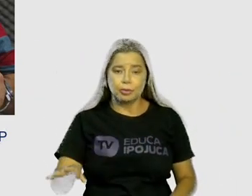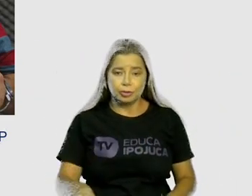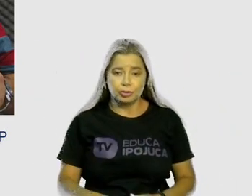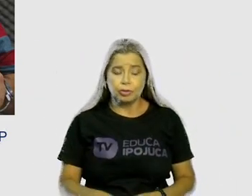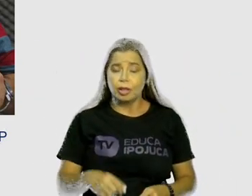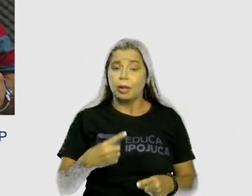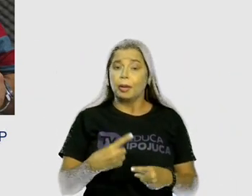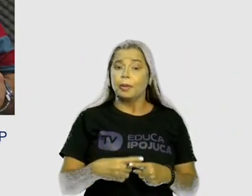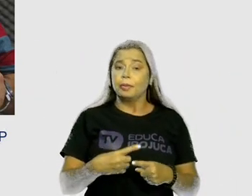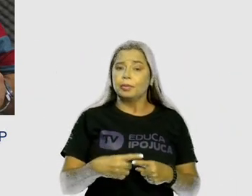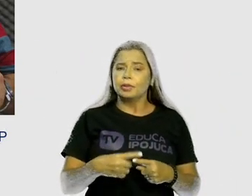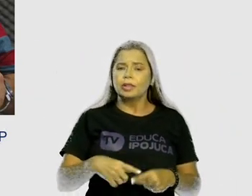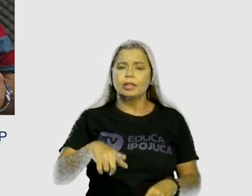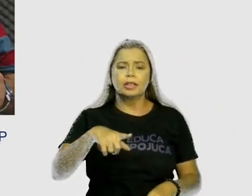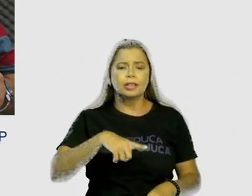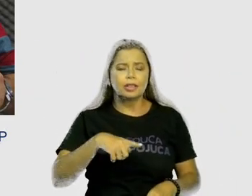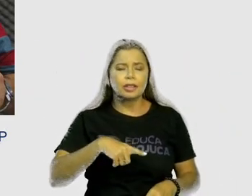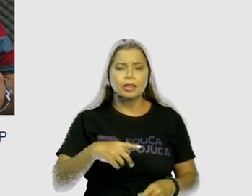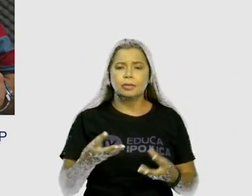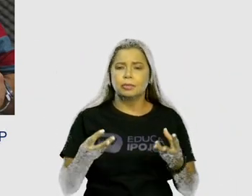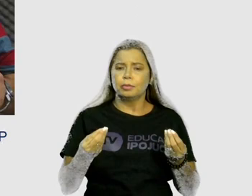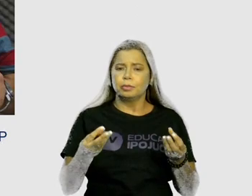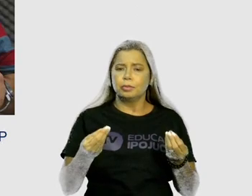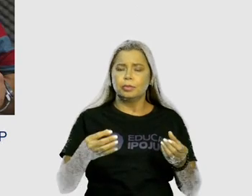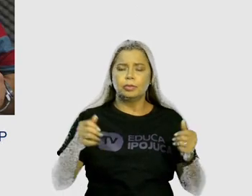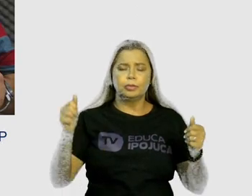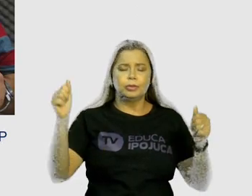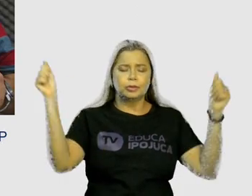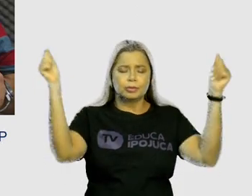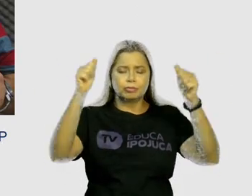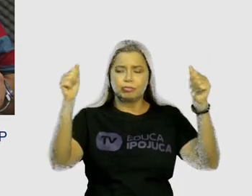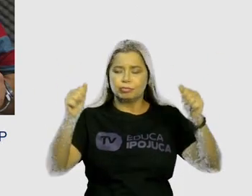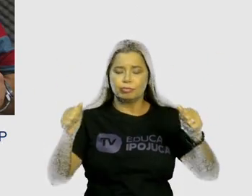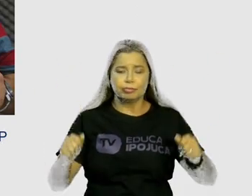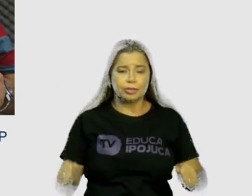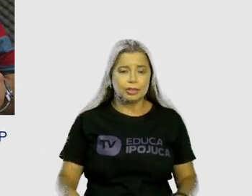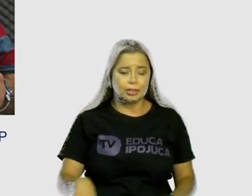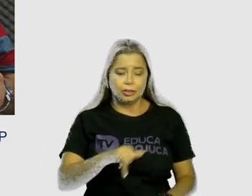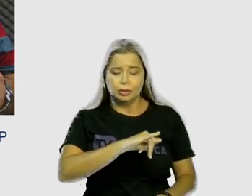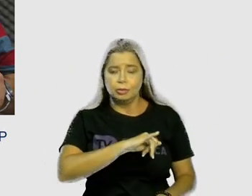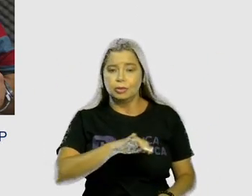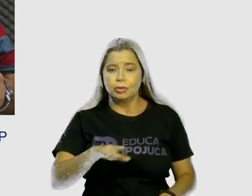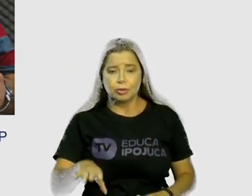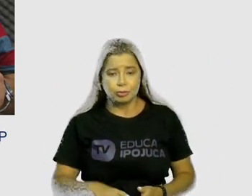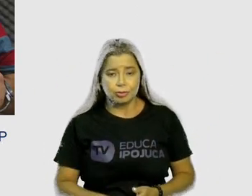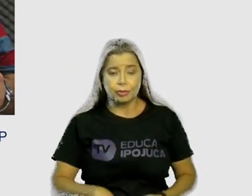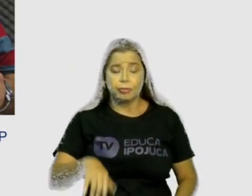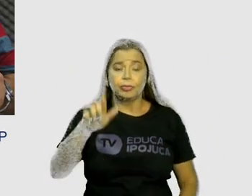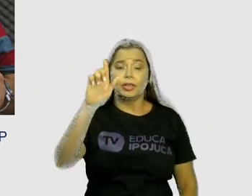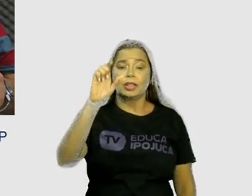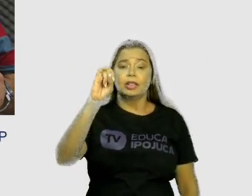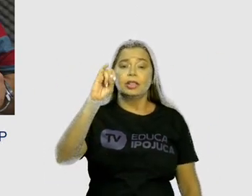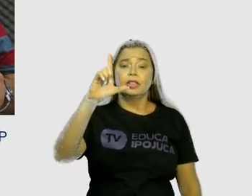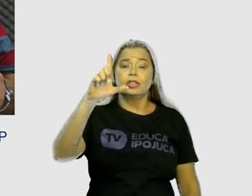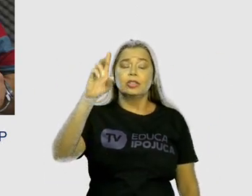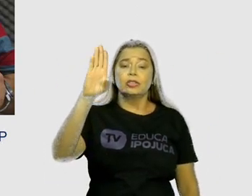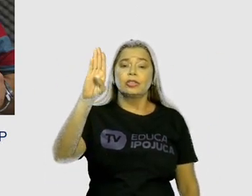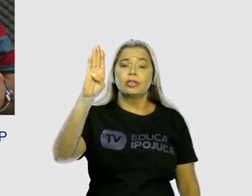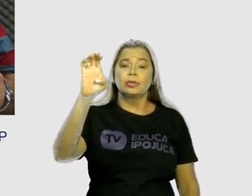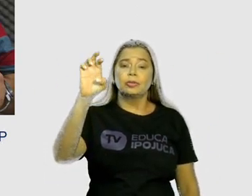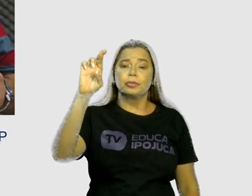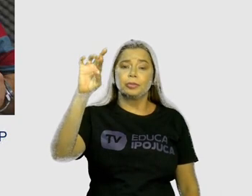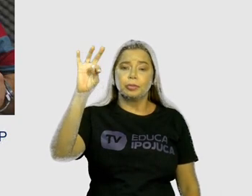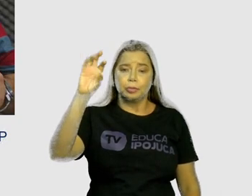artistas aqui em Ipojuca, como o Gilberto Carcará, que faz aqui as esculturas das galinhas de porto de galinhas aqui, que